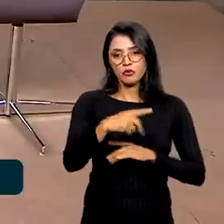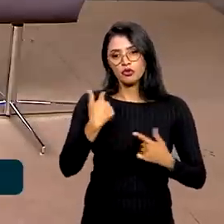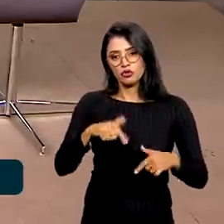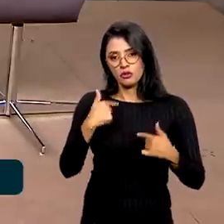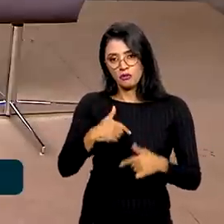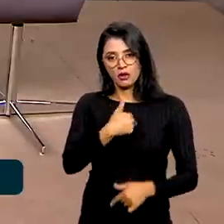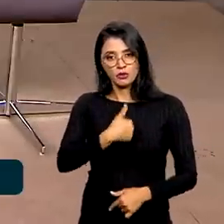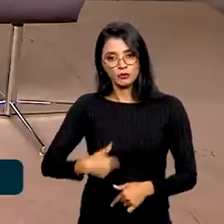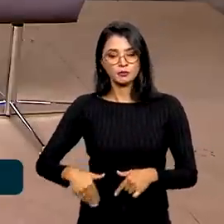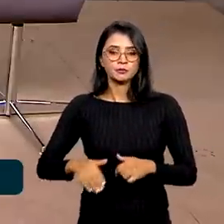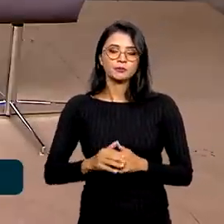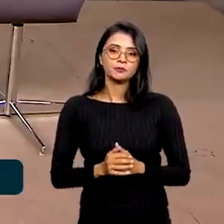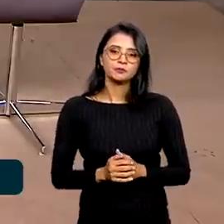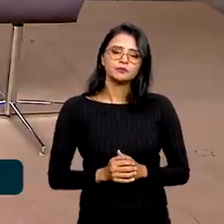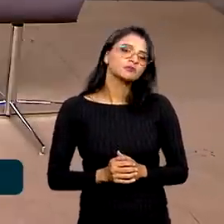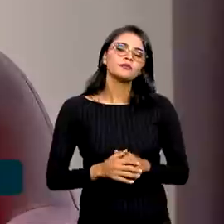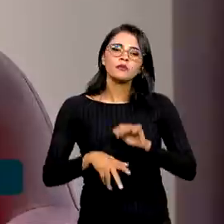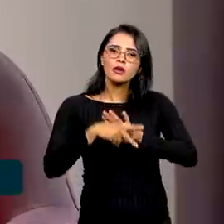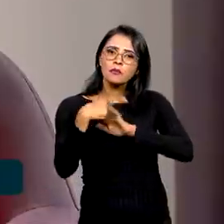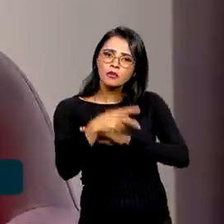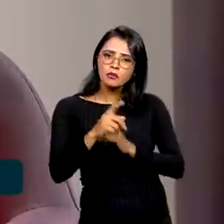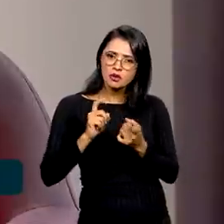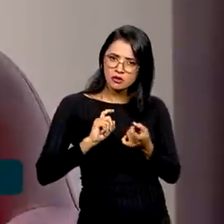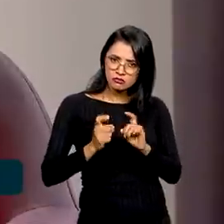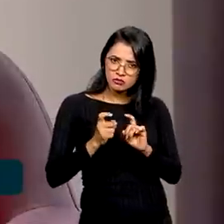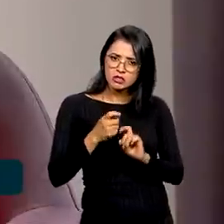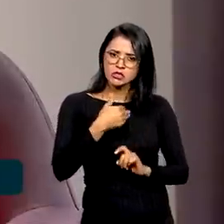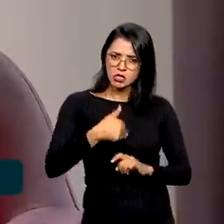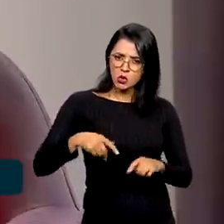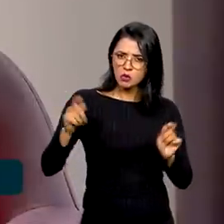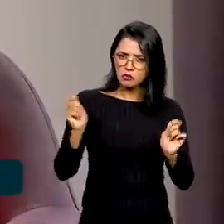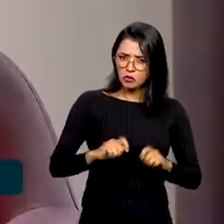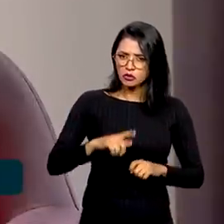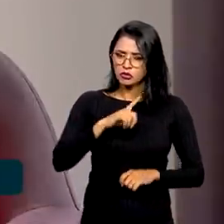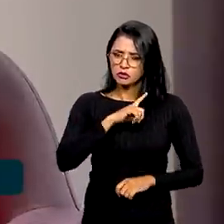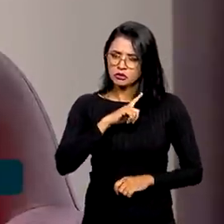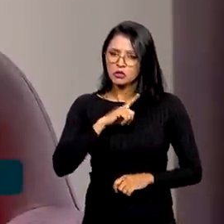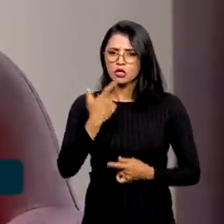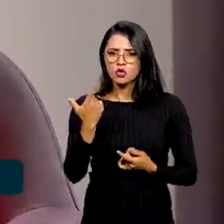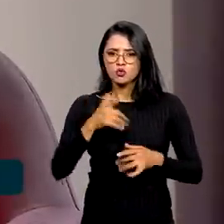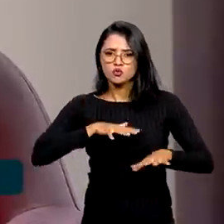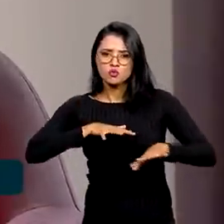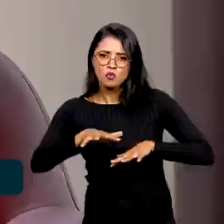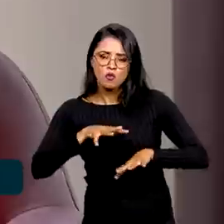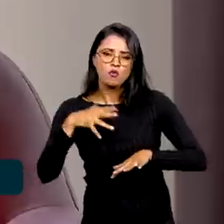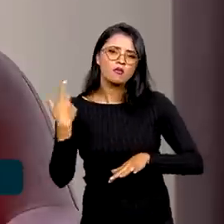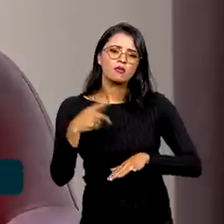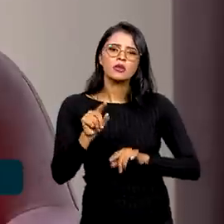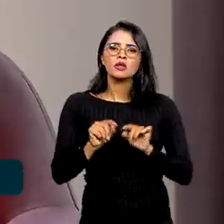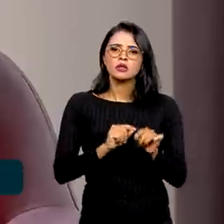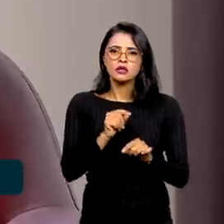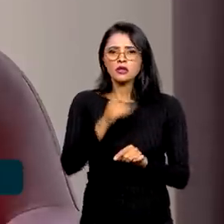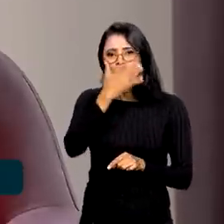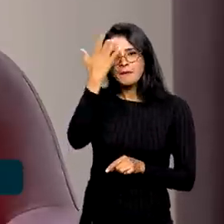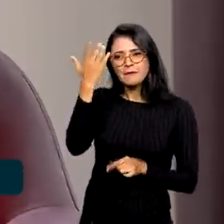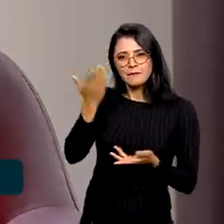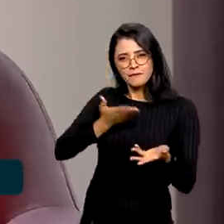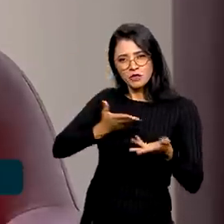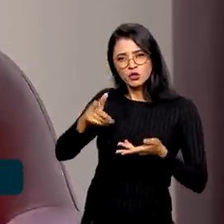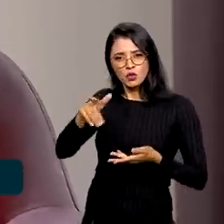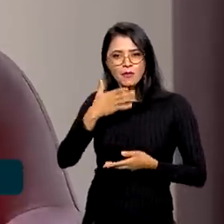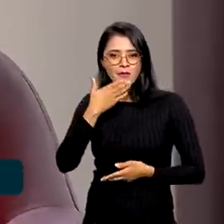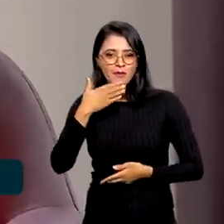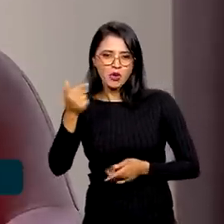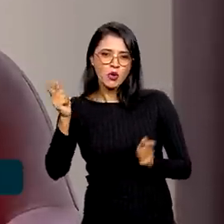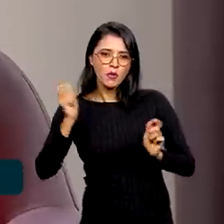Estado. E depois, a própria administração pública pode ter um movimento desse funcionário público de uma melhor